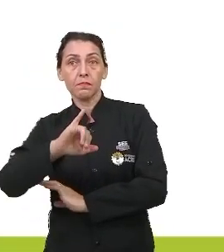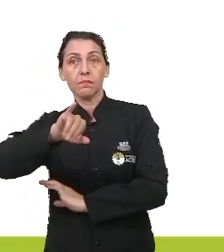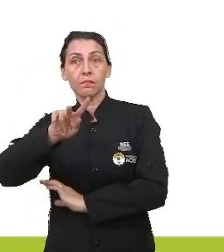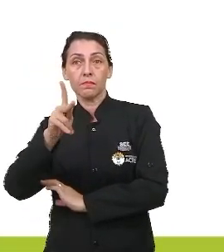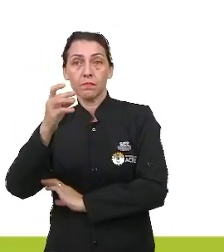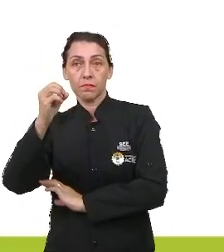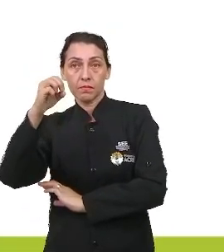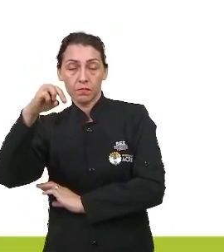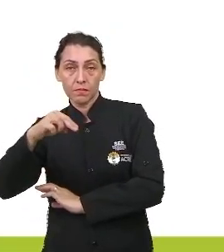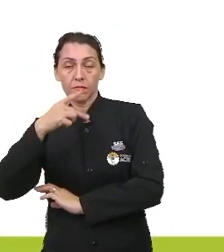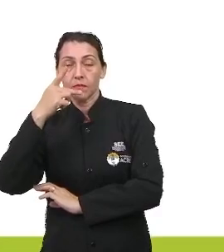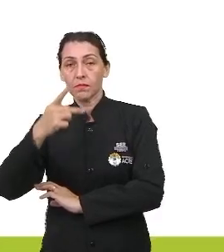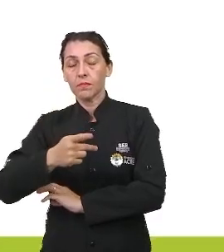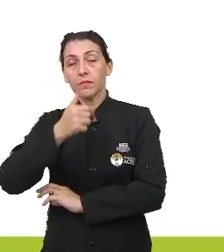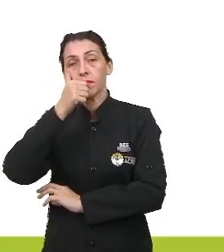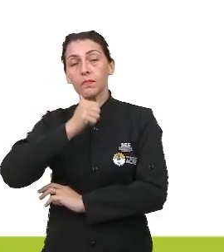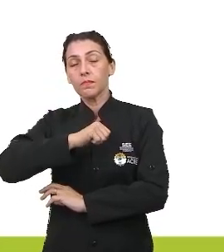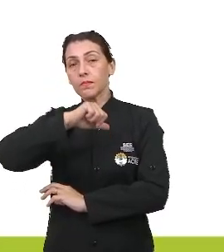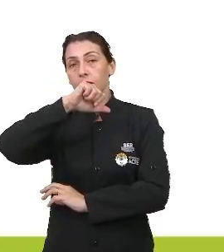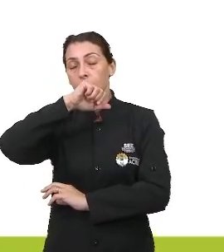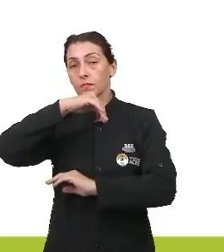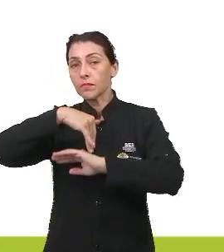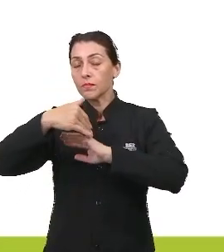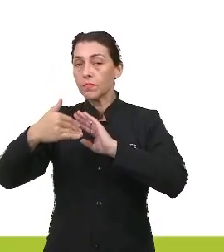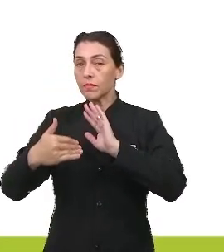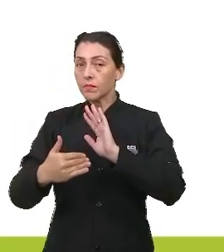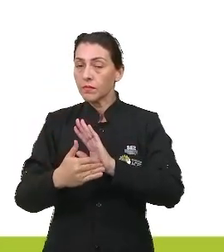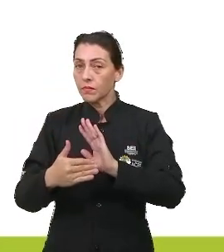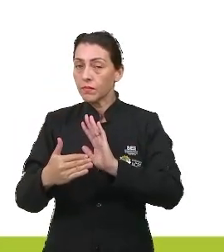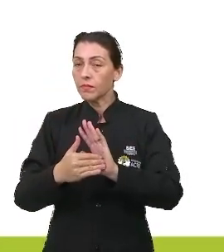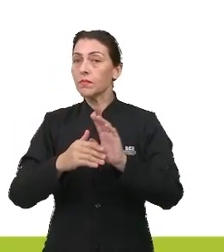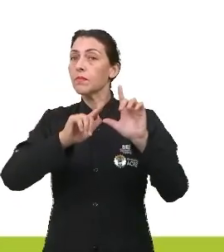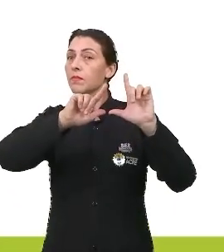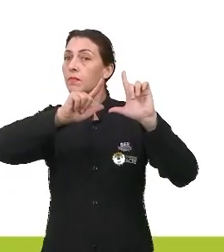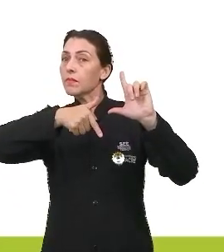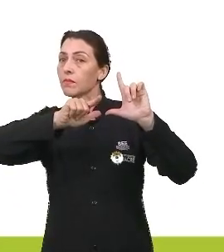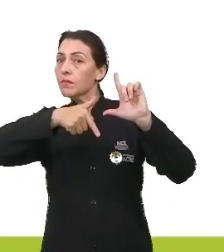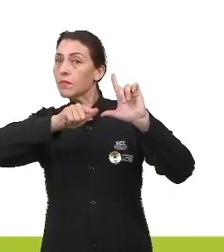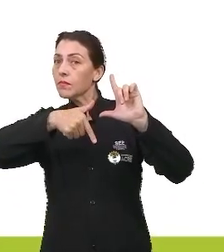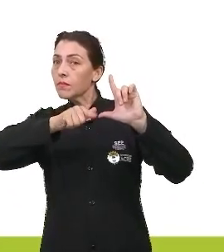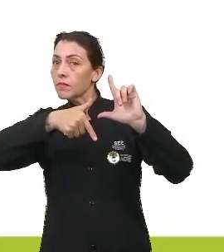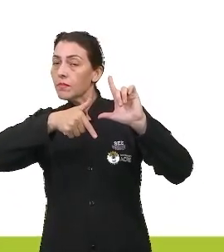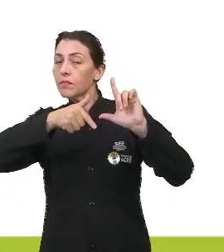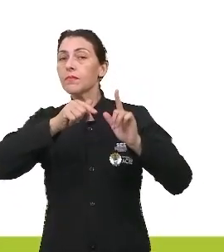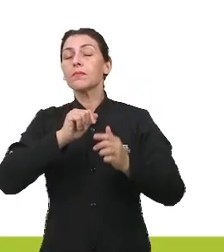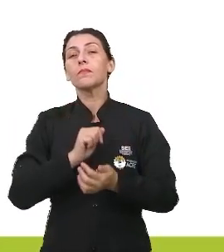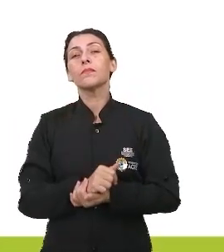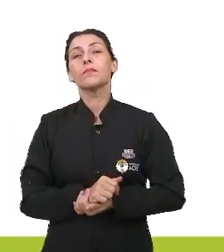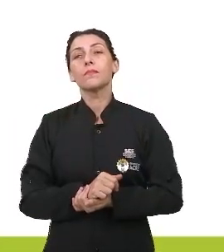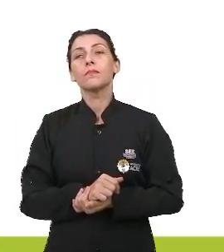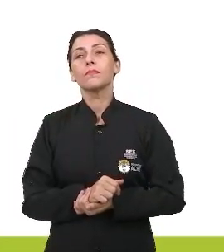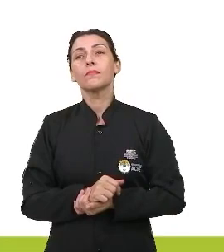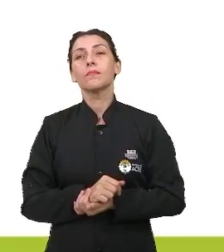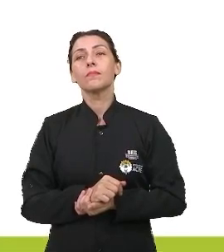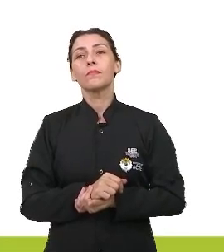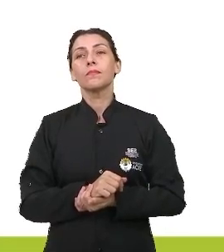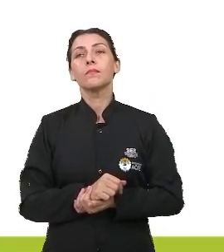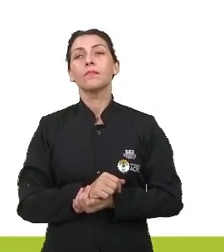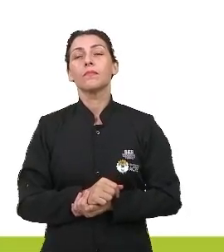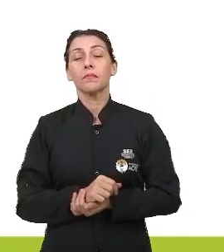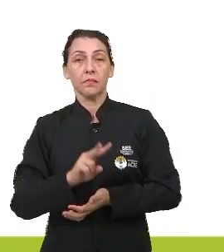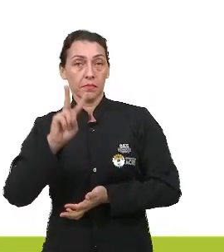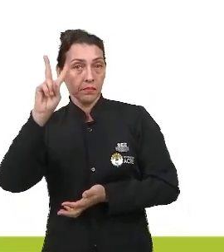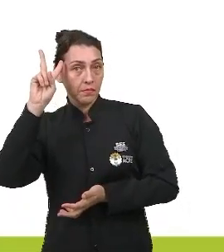disse, a mãe de todos os oxímoros, né, no caso aí, que a segunda